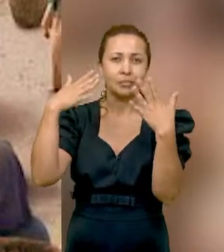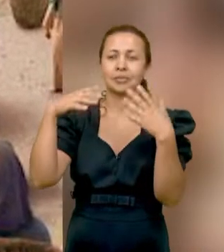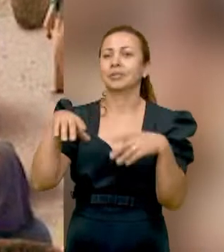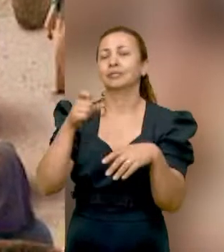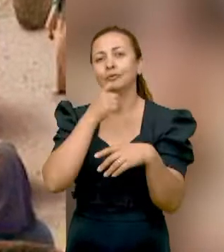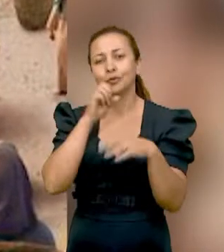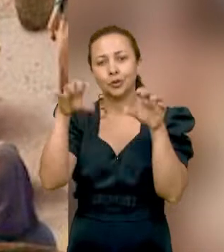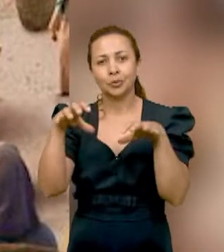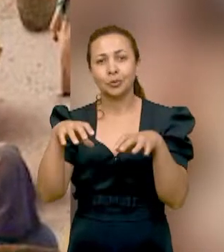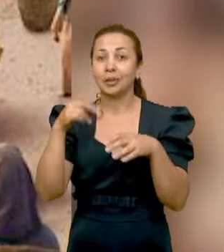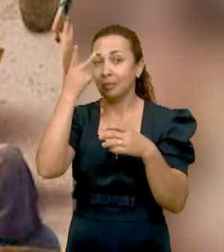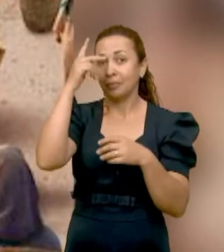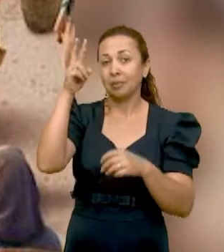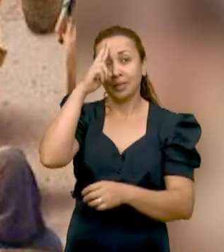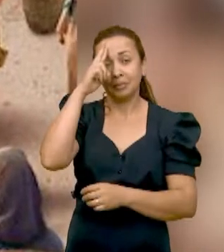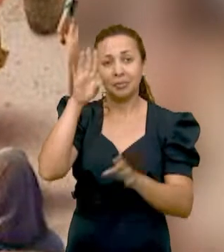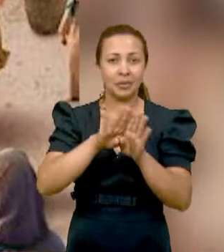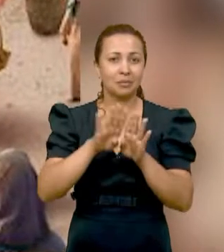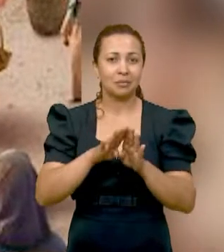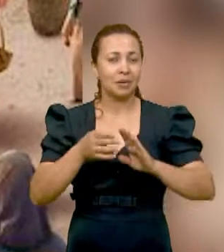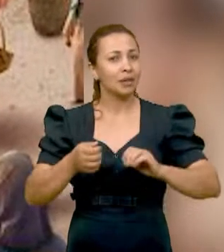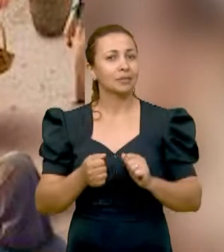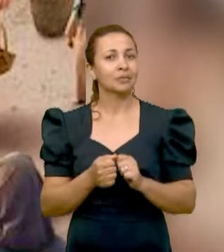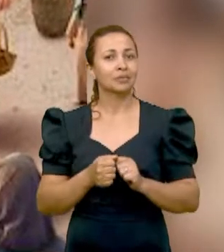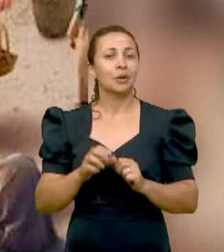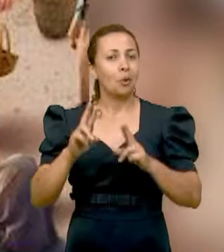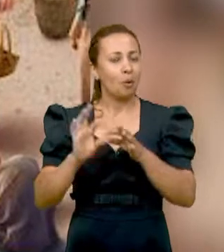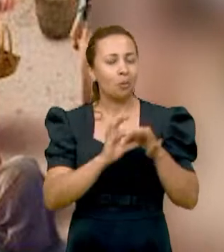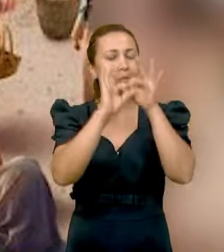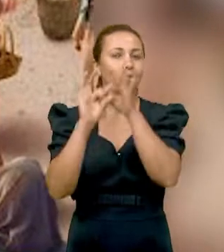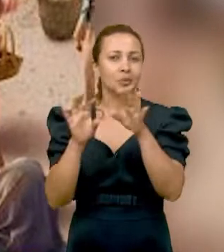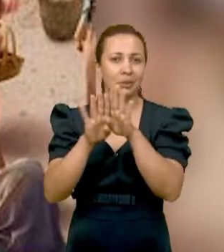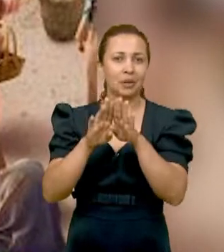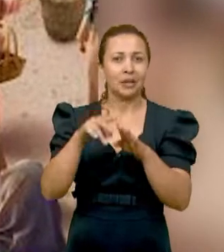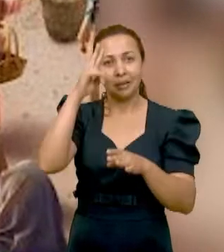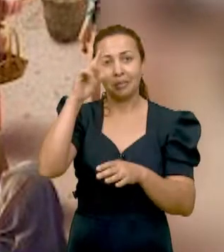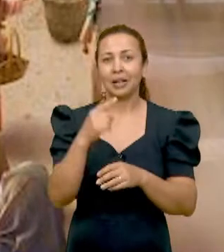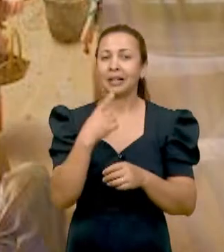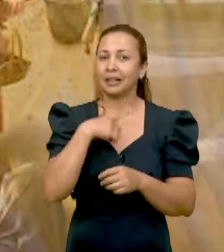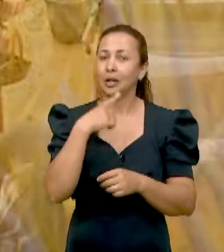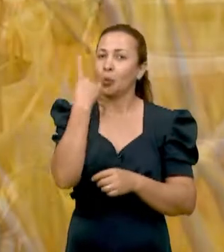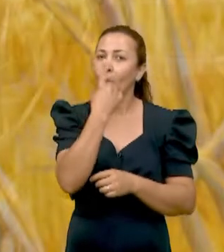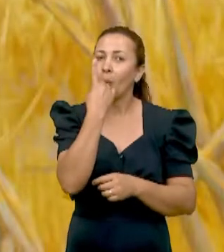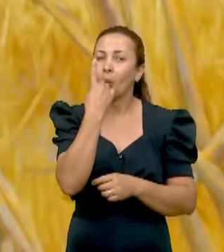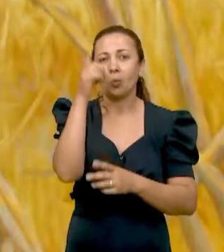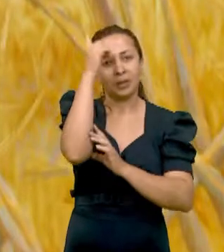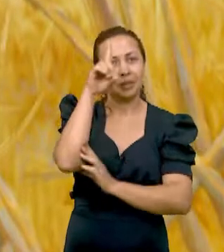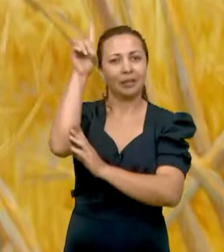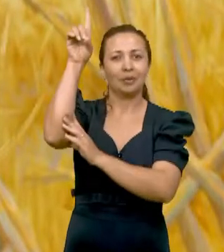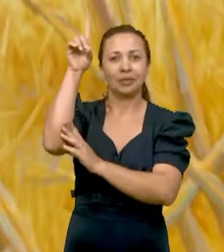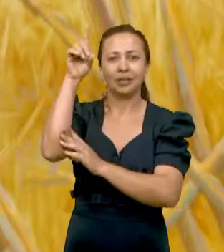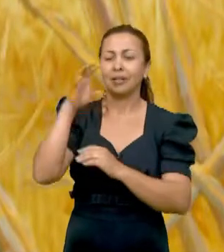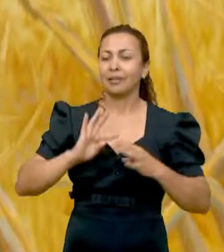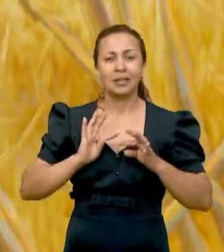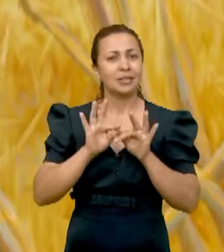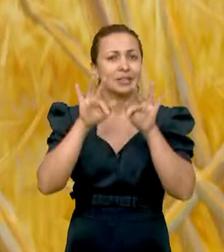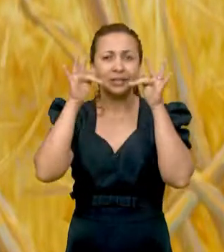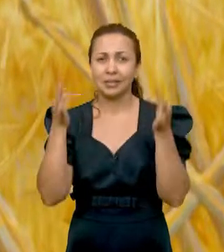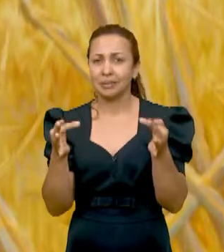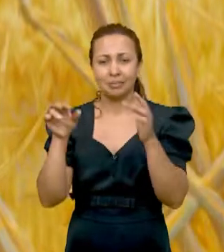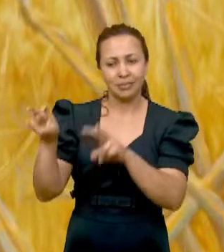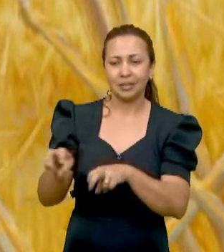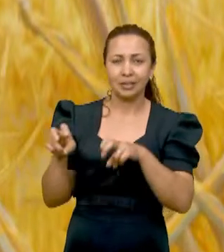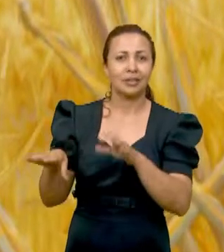primeiro porque era um bom motivo comemorar a boa safra, segundo, o primeiro motivo